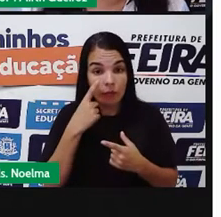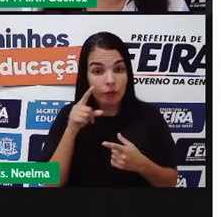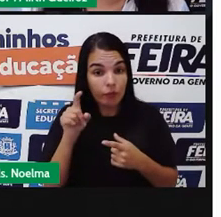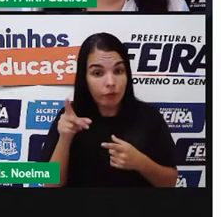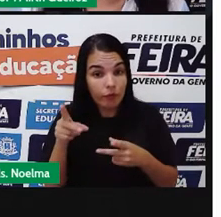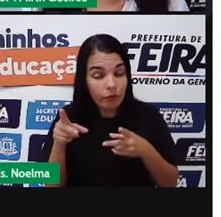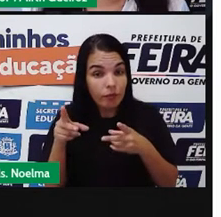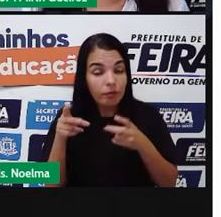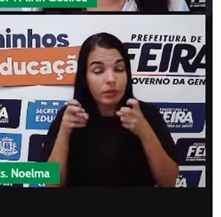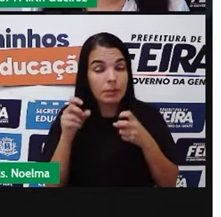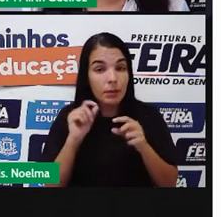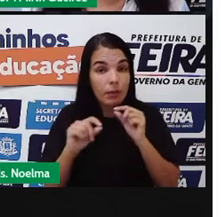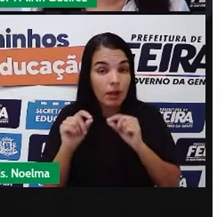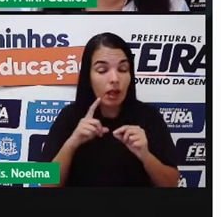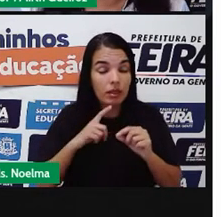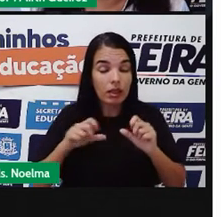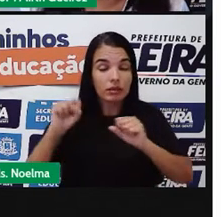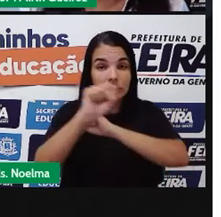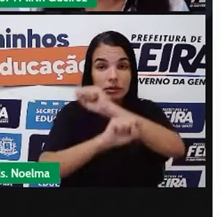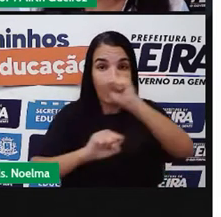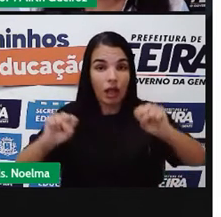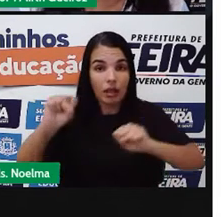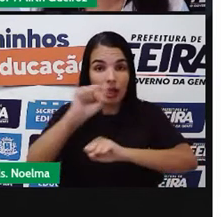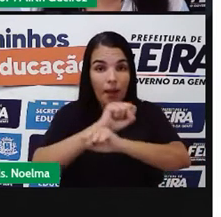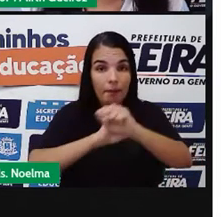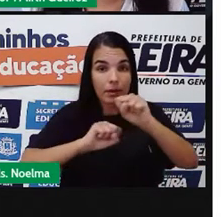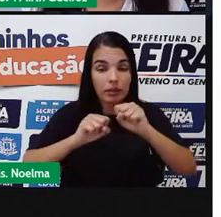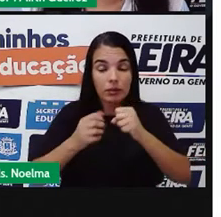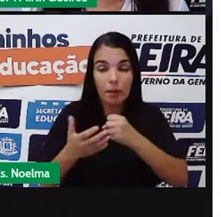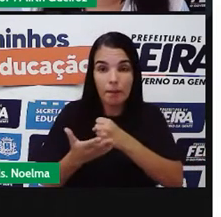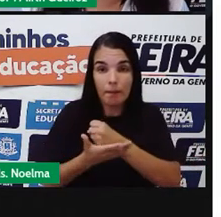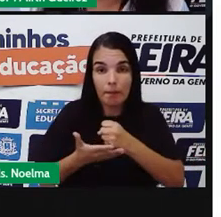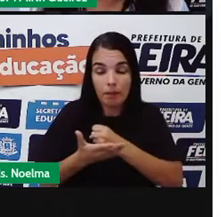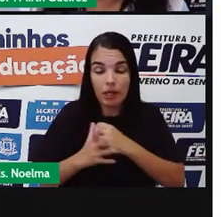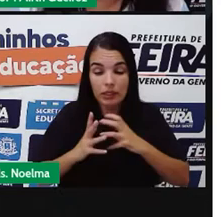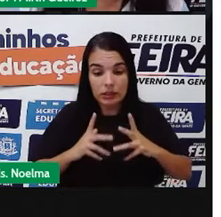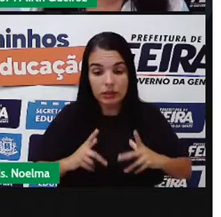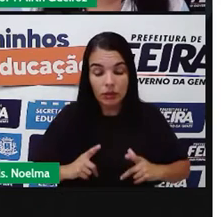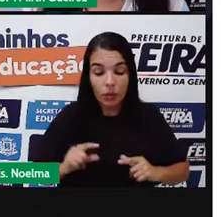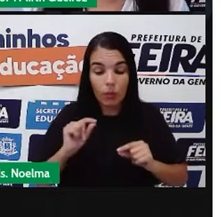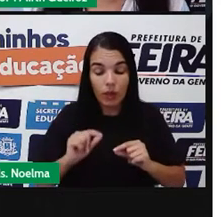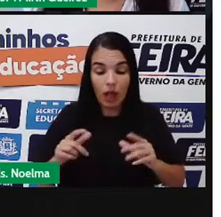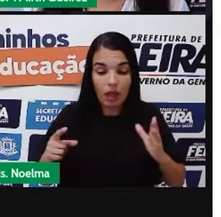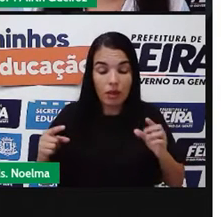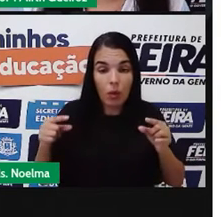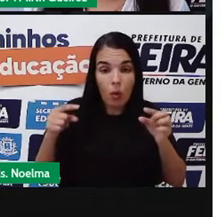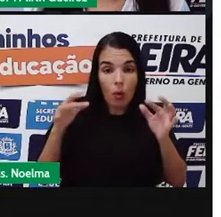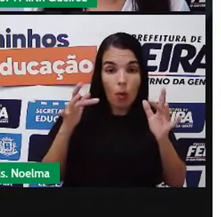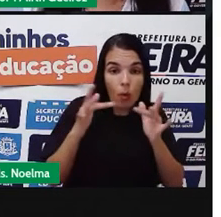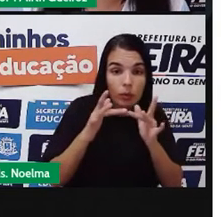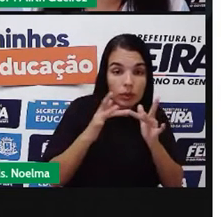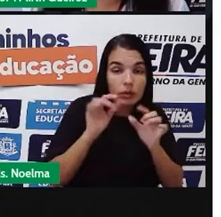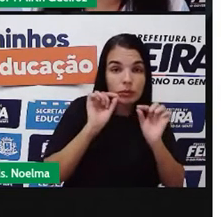relacionado à água, ao esgoto, ao